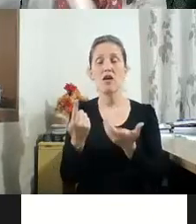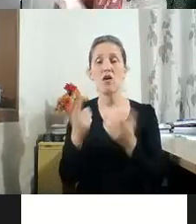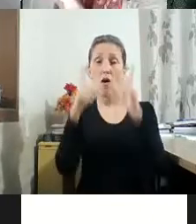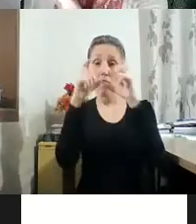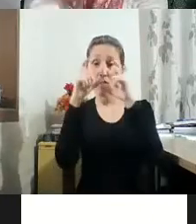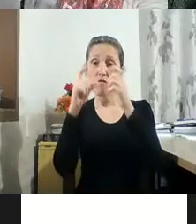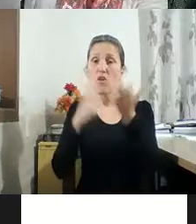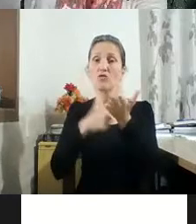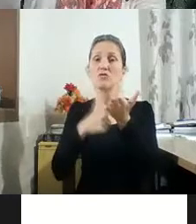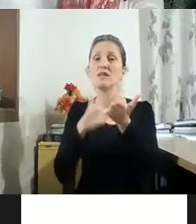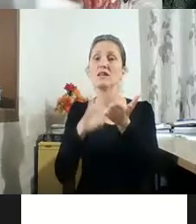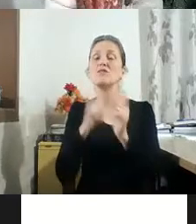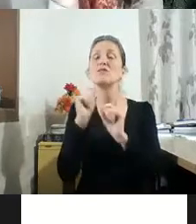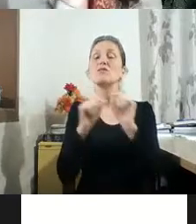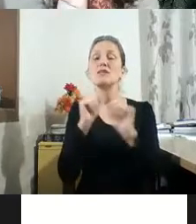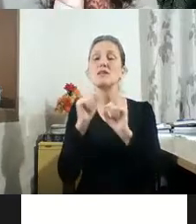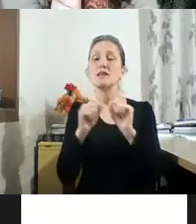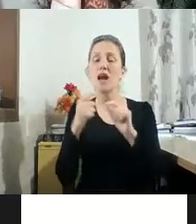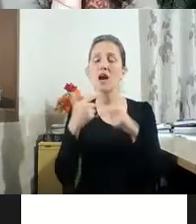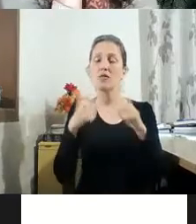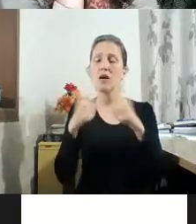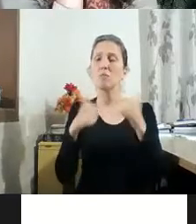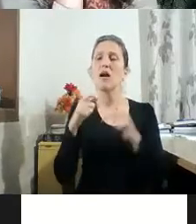hoje no que é um trabalho de artista.